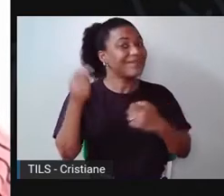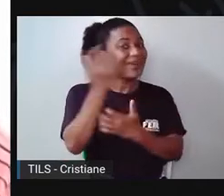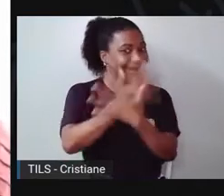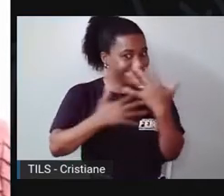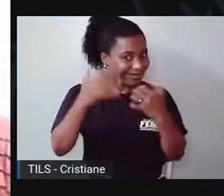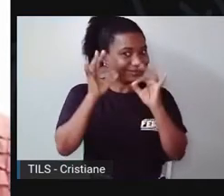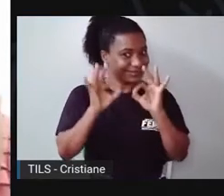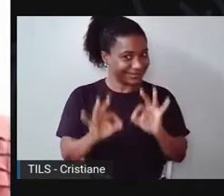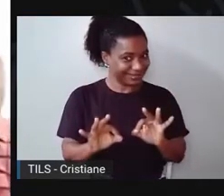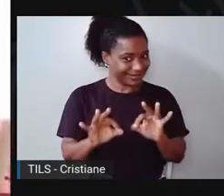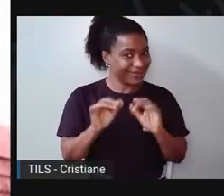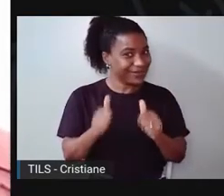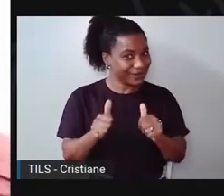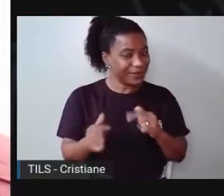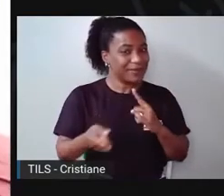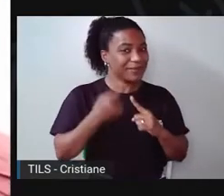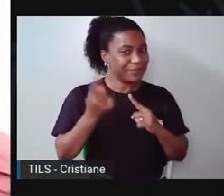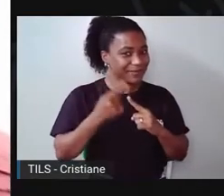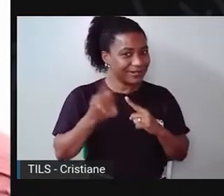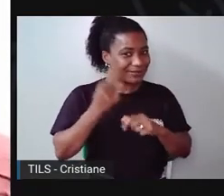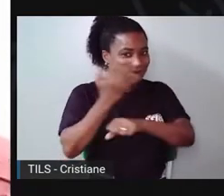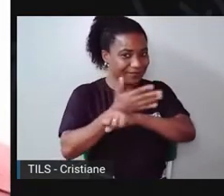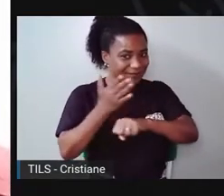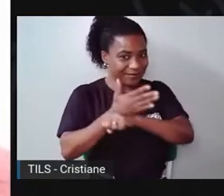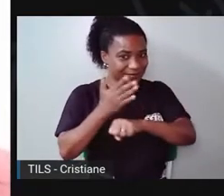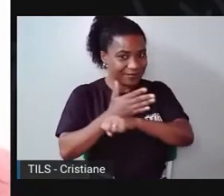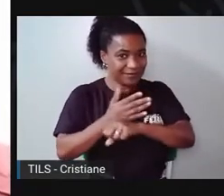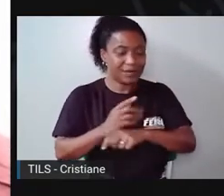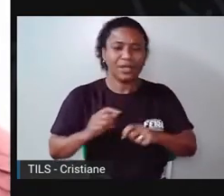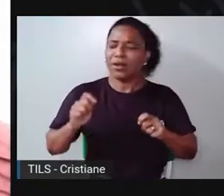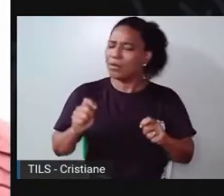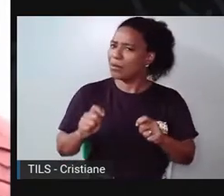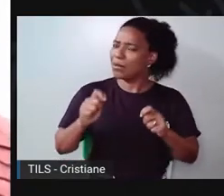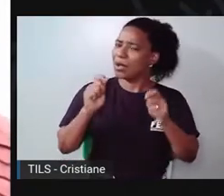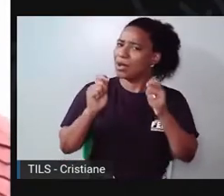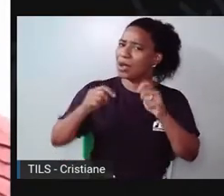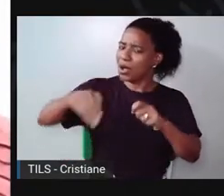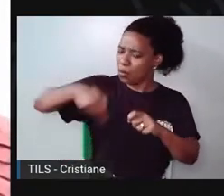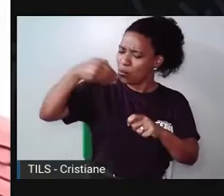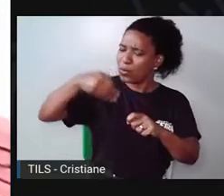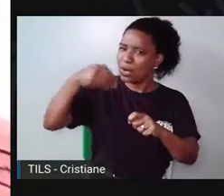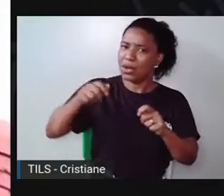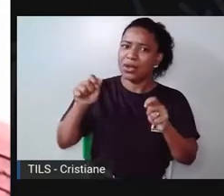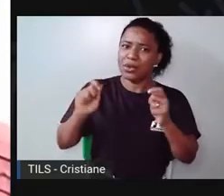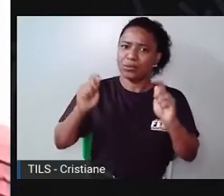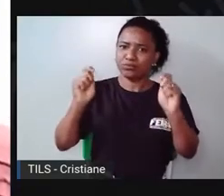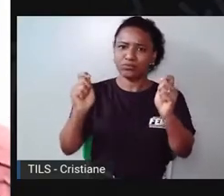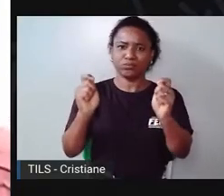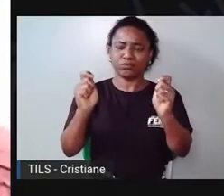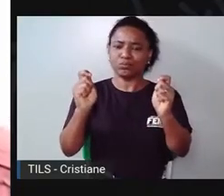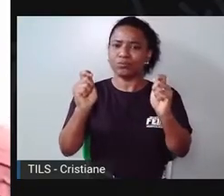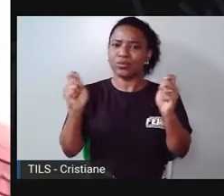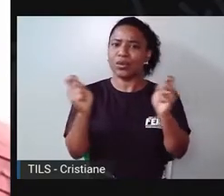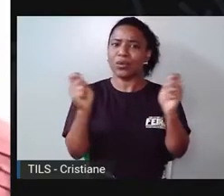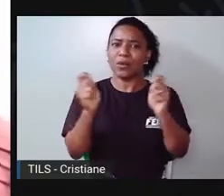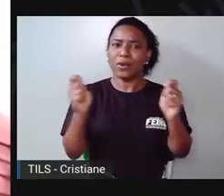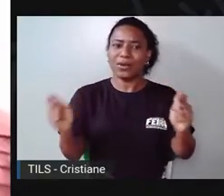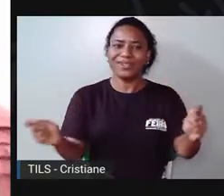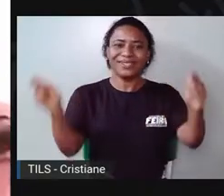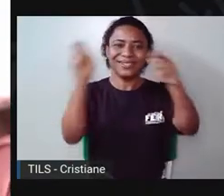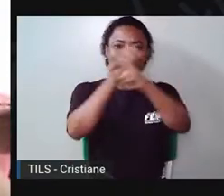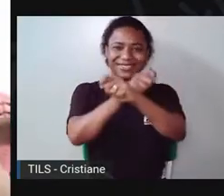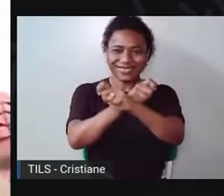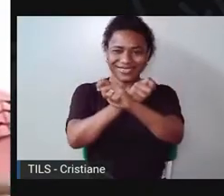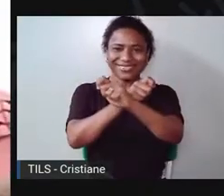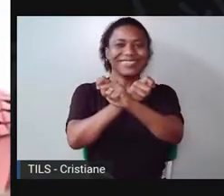Tá bom. Vamos lá. A nossa colher pode virar um avião? Pode. Claro que pode. Como é que faz um avião, Elisa? Assim, ó.